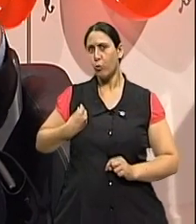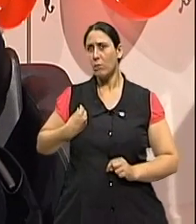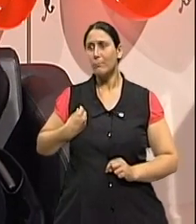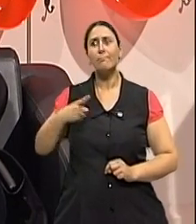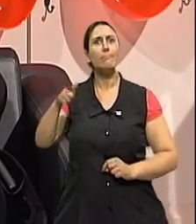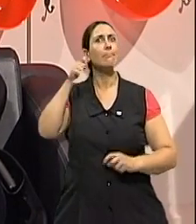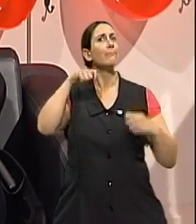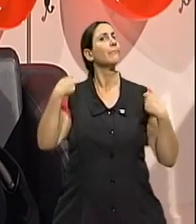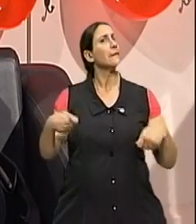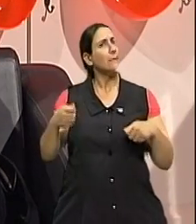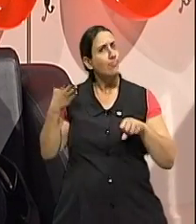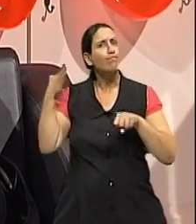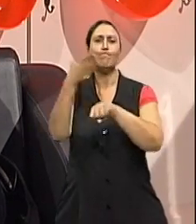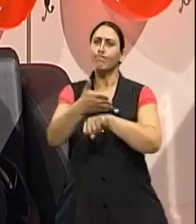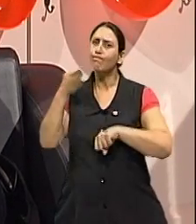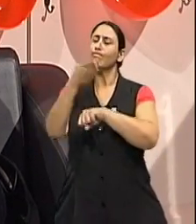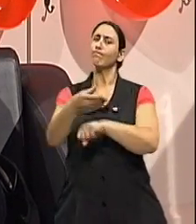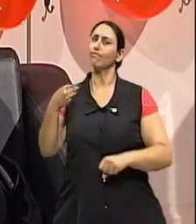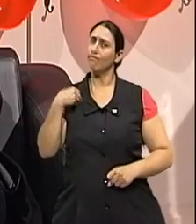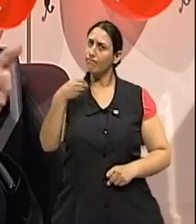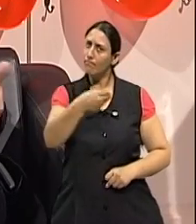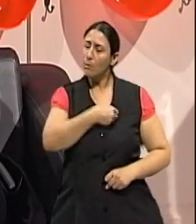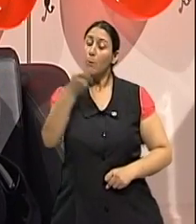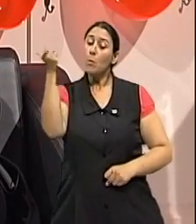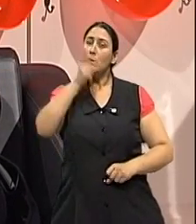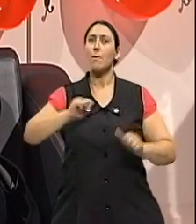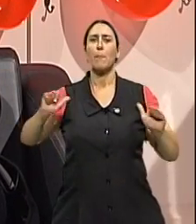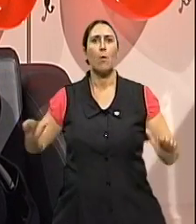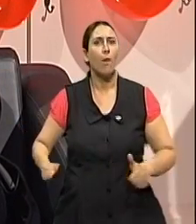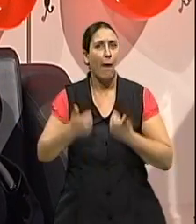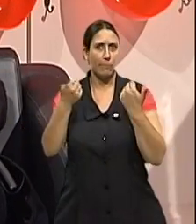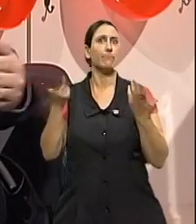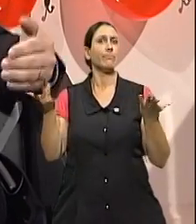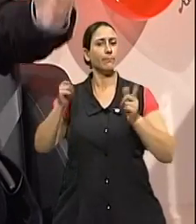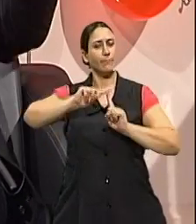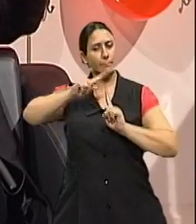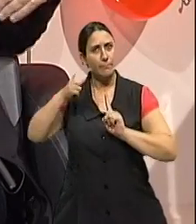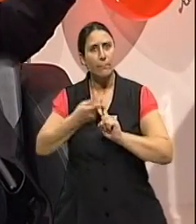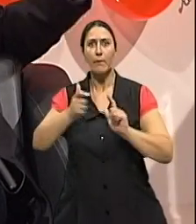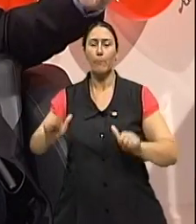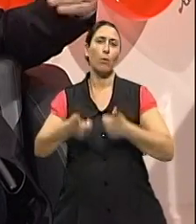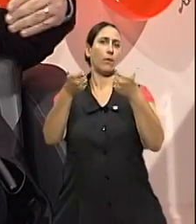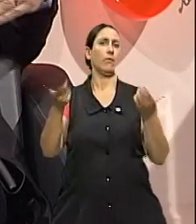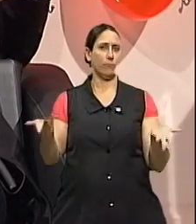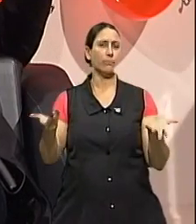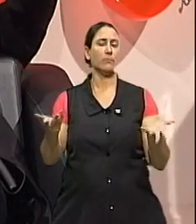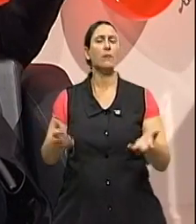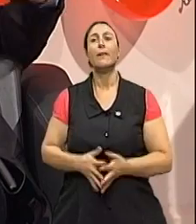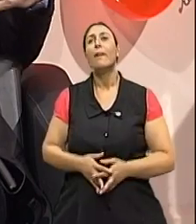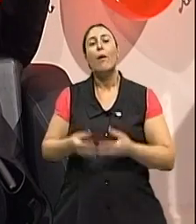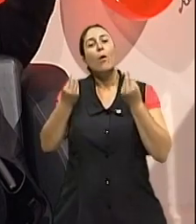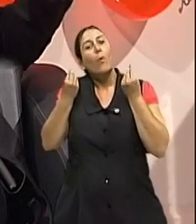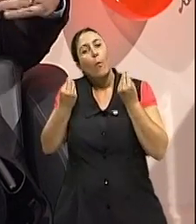prevenção, elas terem acompanhamento para ver se nesse período pós-parto pode haver uma necessidade, Ou mais ainda, Como é